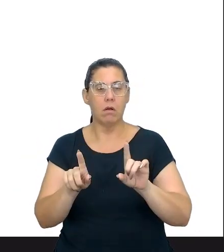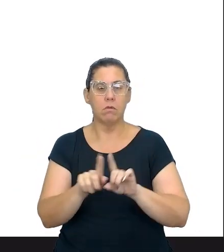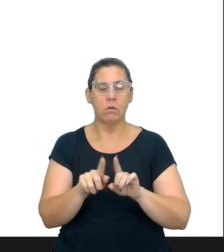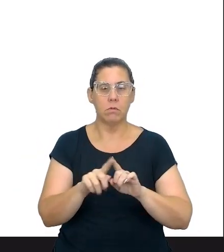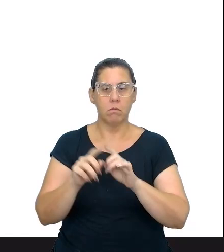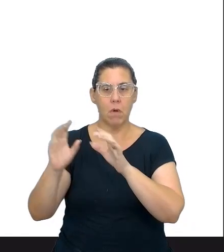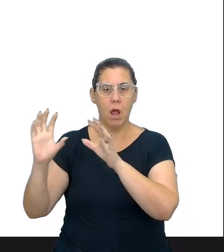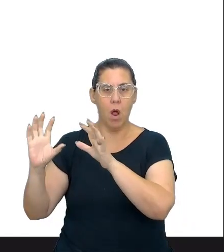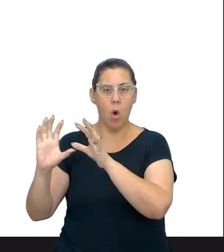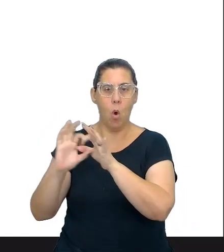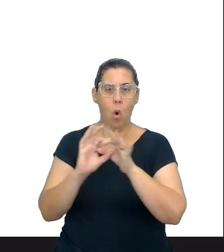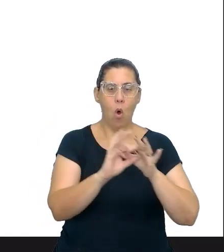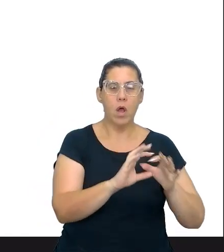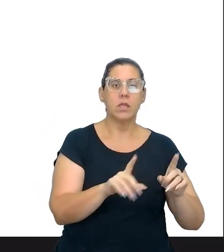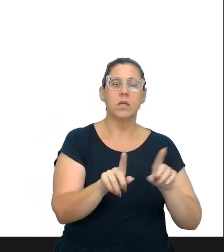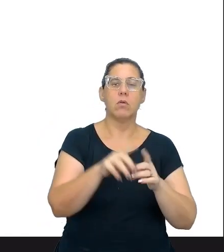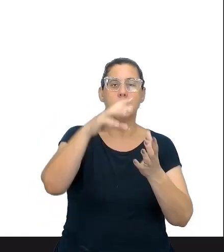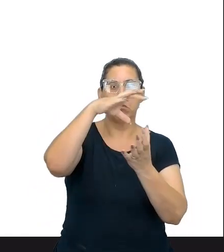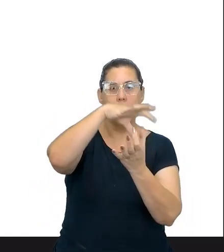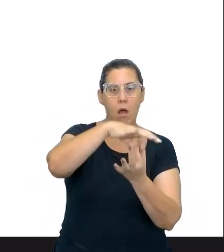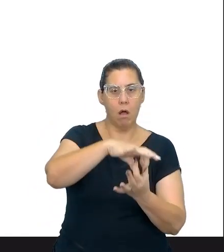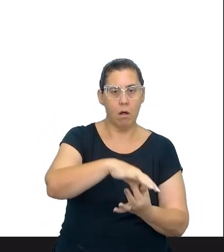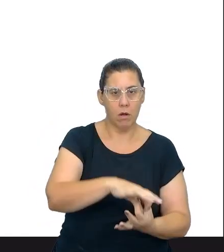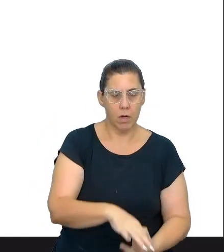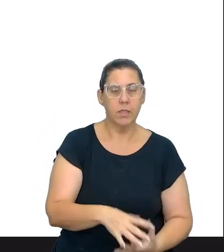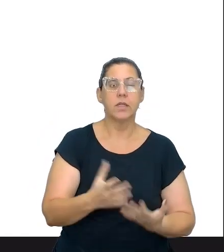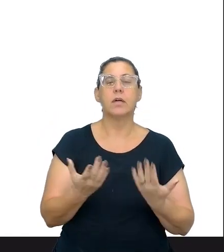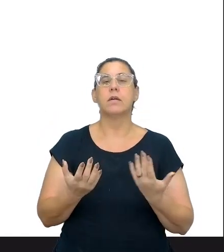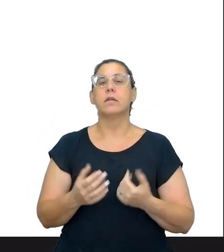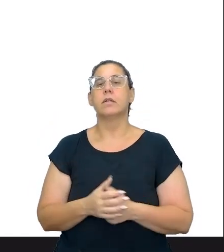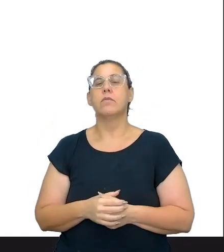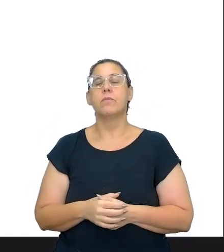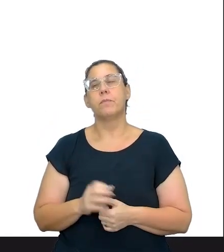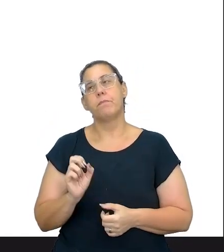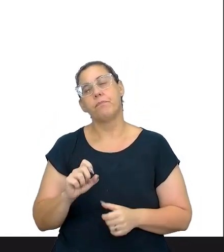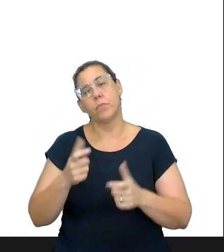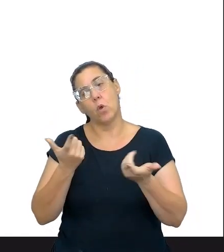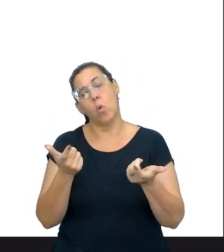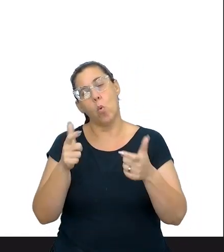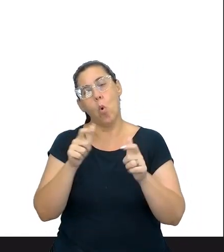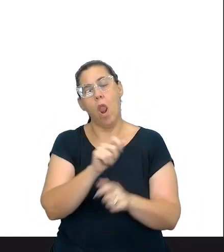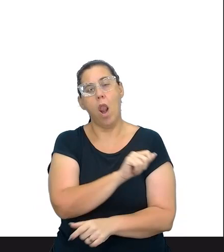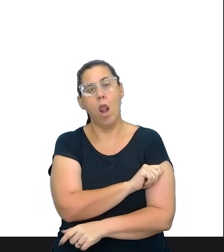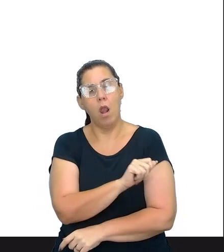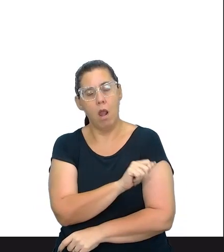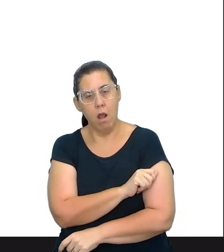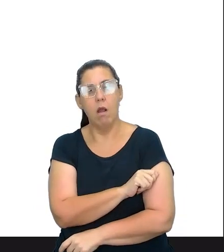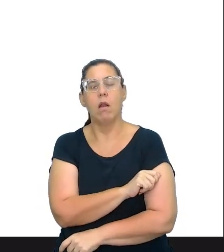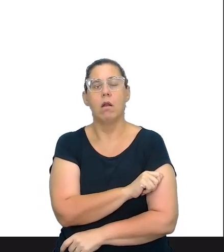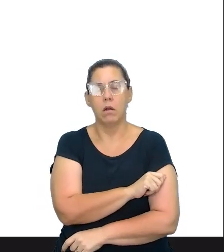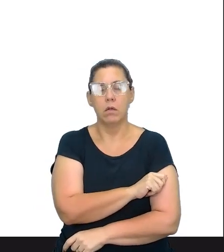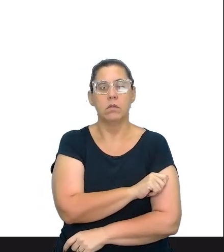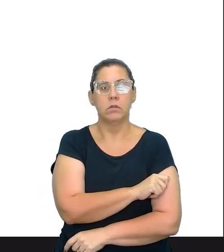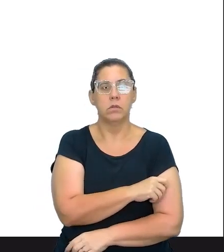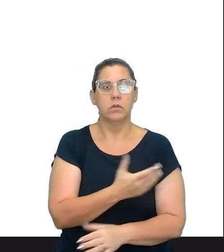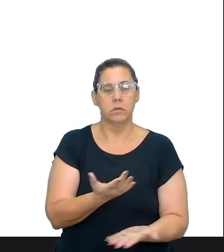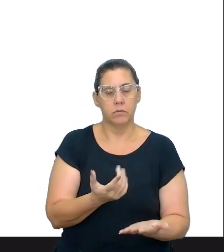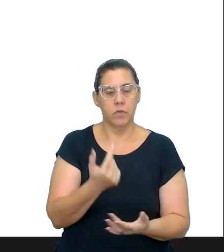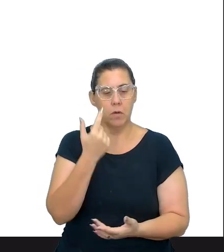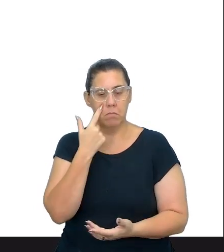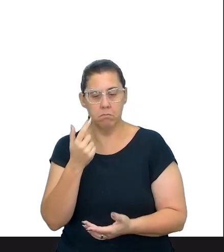coesão. A gente trabalhar também pela linguística, que é a parte da coerência, onde o aluno vai fazer essa